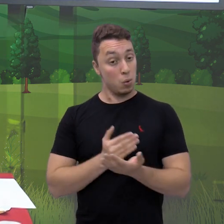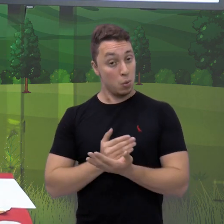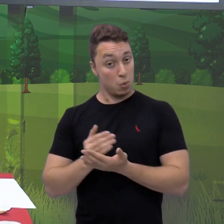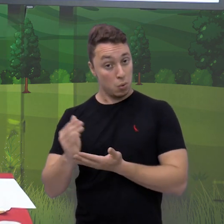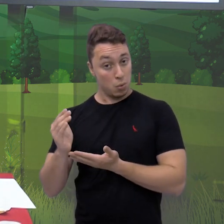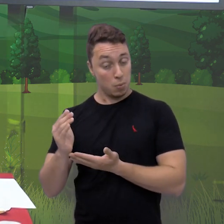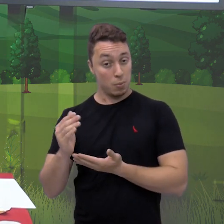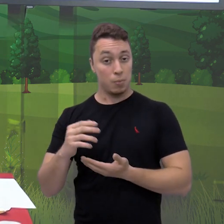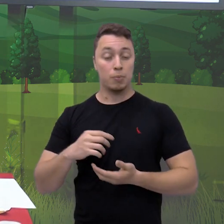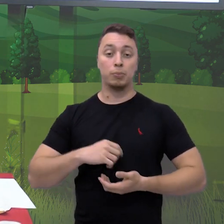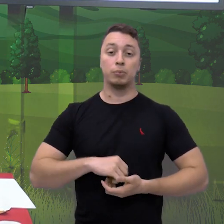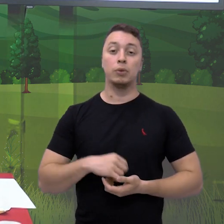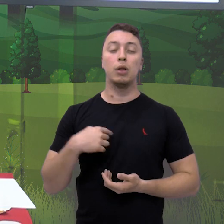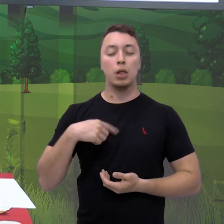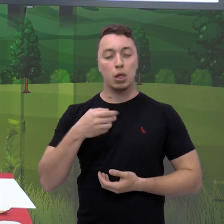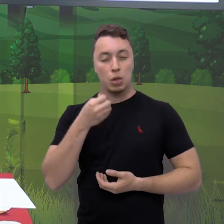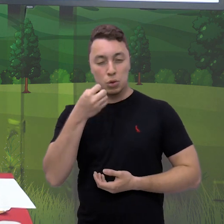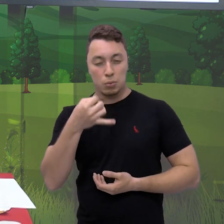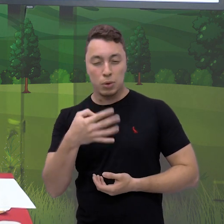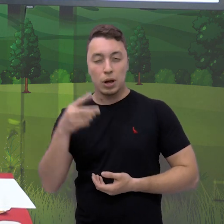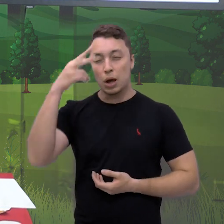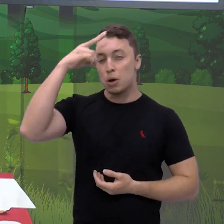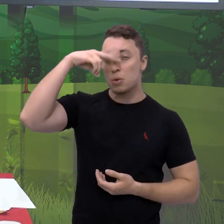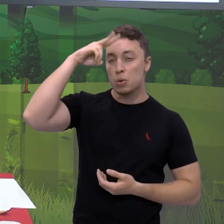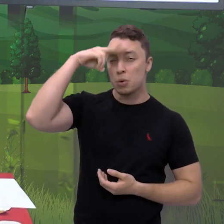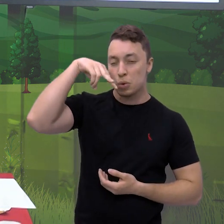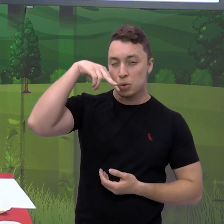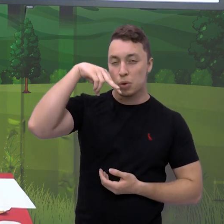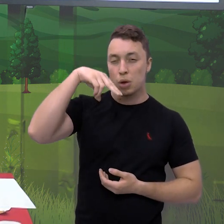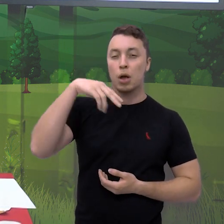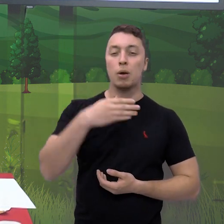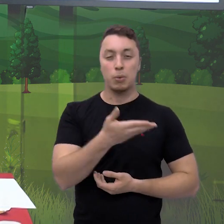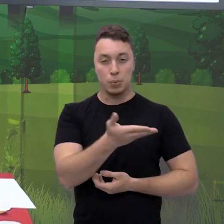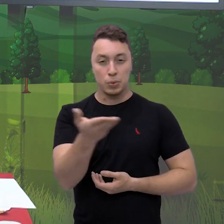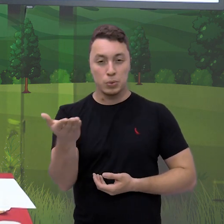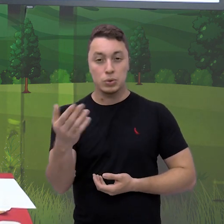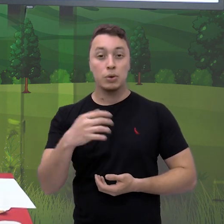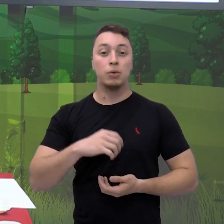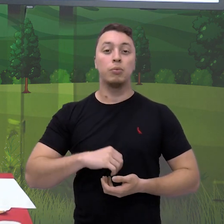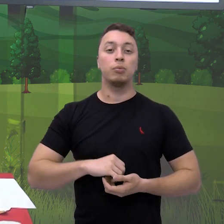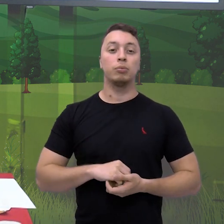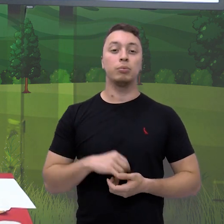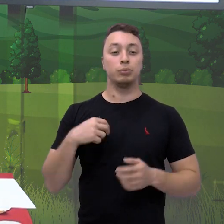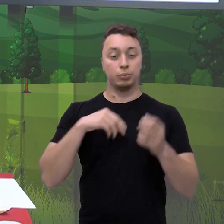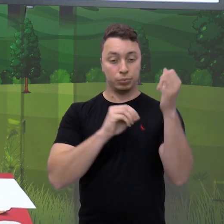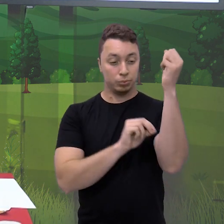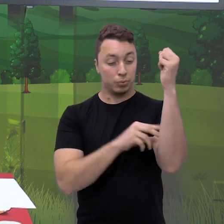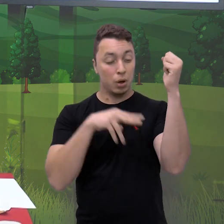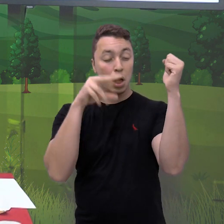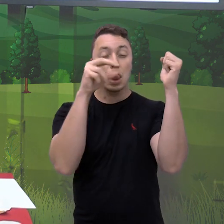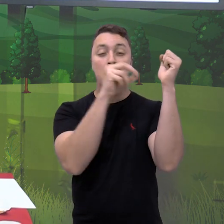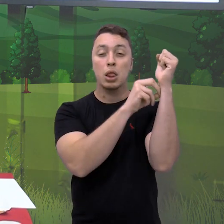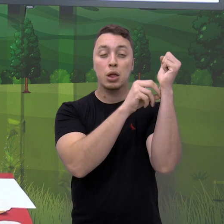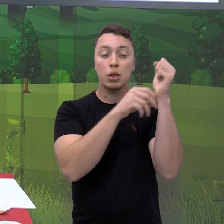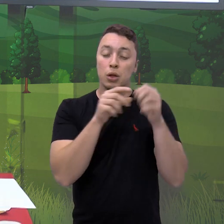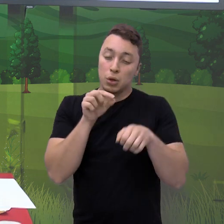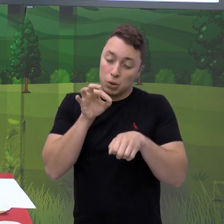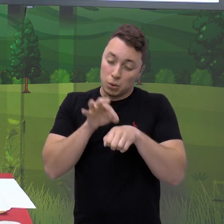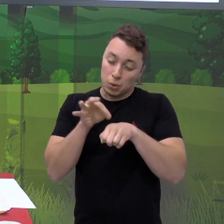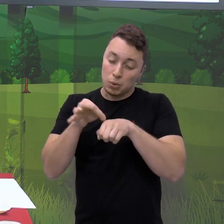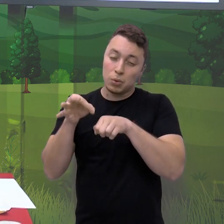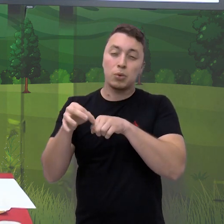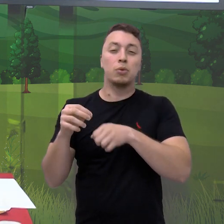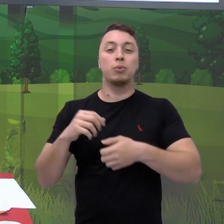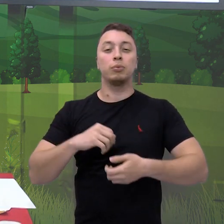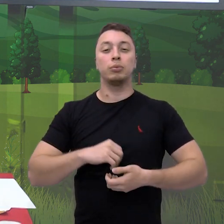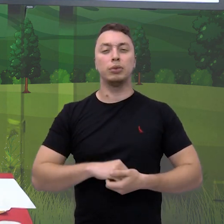eu vou começar contando uma historinha para vocês, uma fábula, que é a cigarra e a formiga. vocês já ouviram